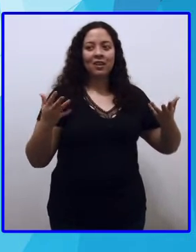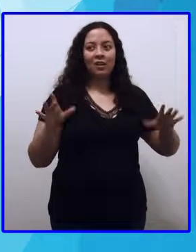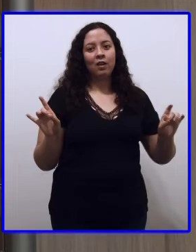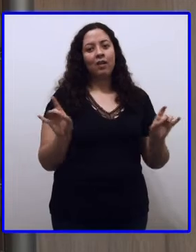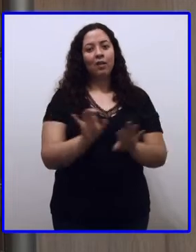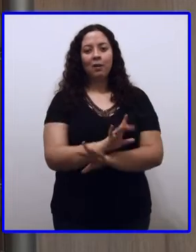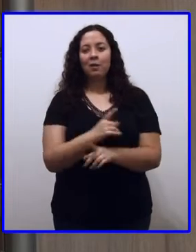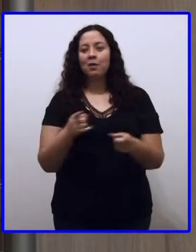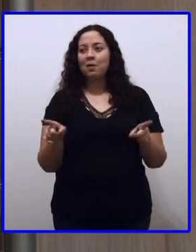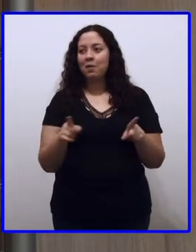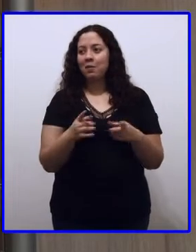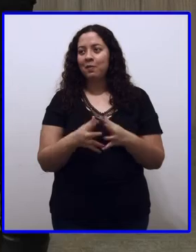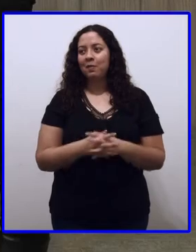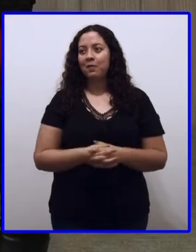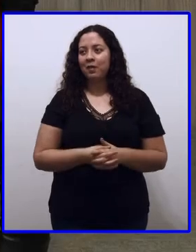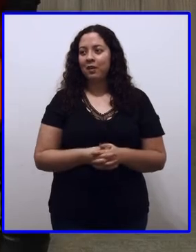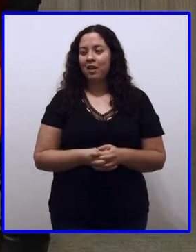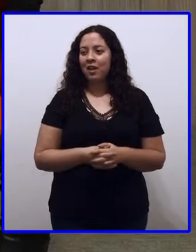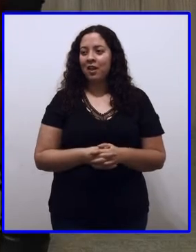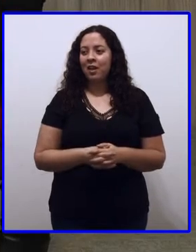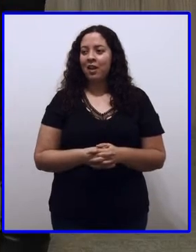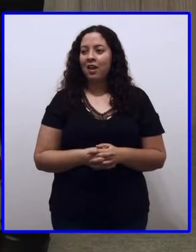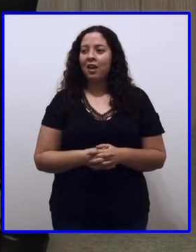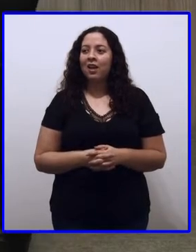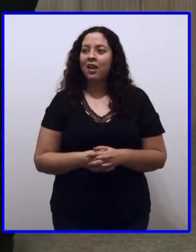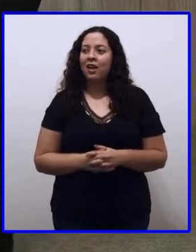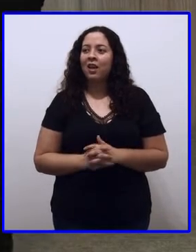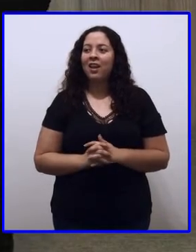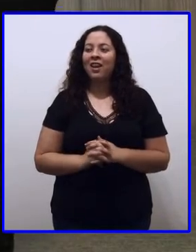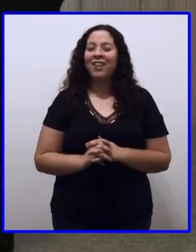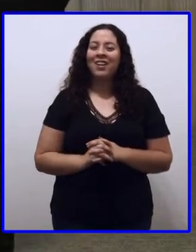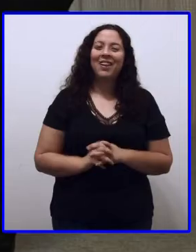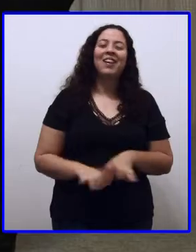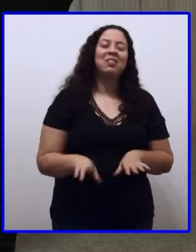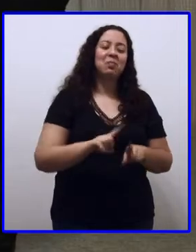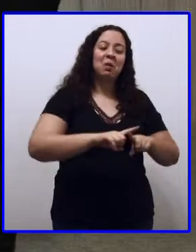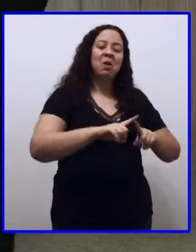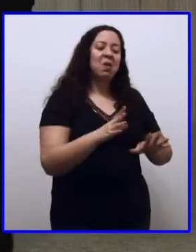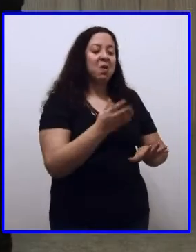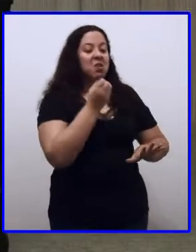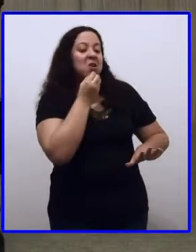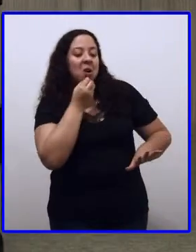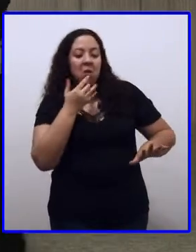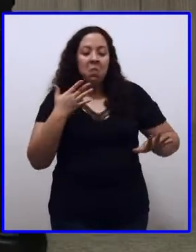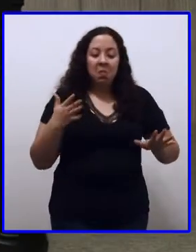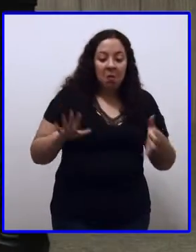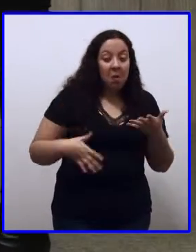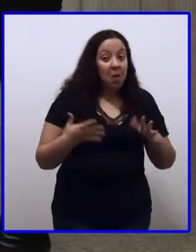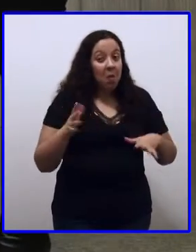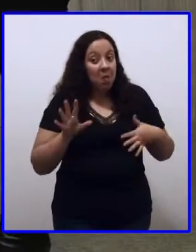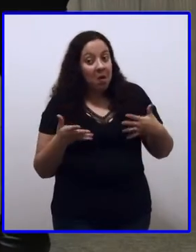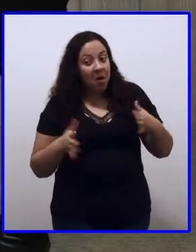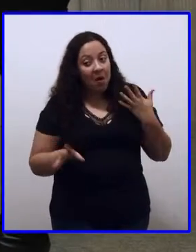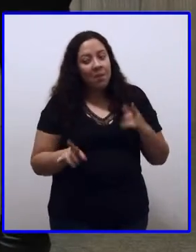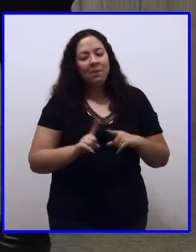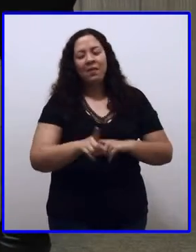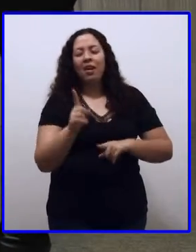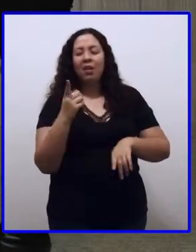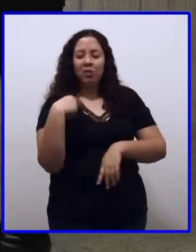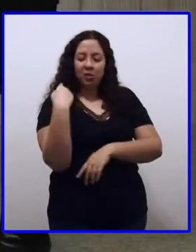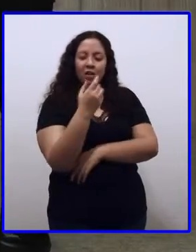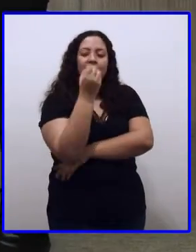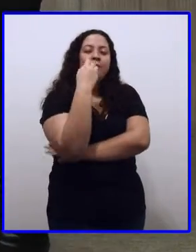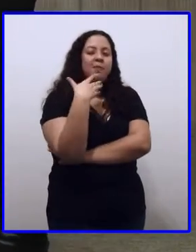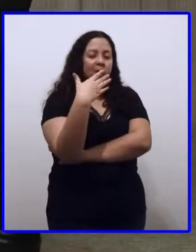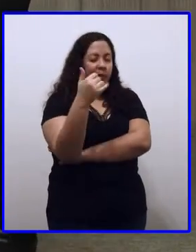Acabou? Nossa, Pro Natália. Eles devem estar rindo da nossa cara, Ah, mas a gente está rindo, Pro Natália. Será, Pro Natália?